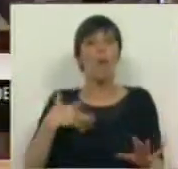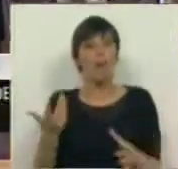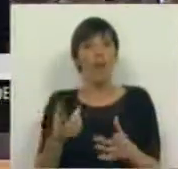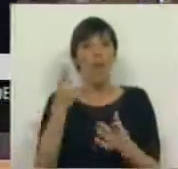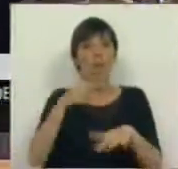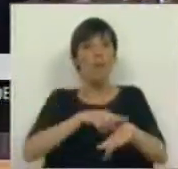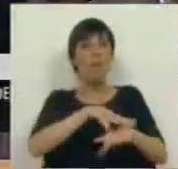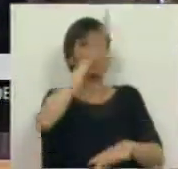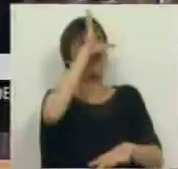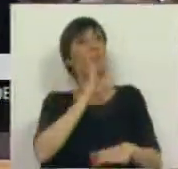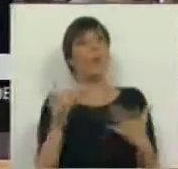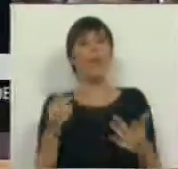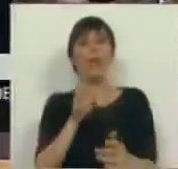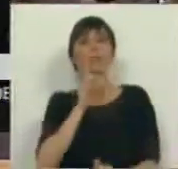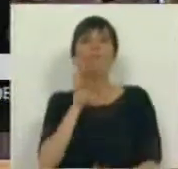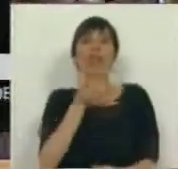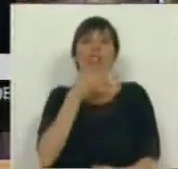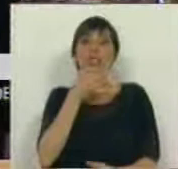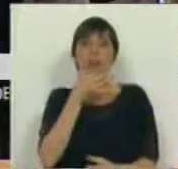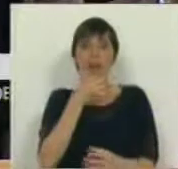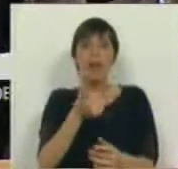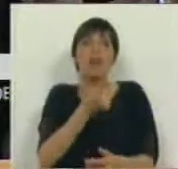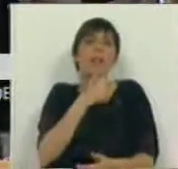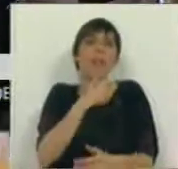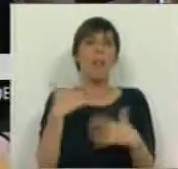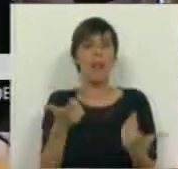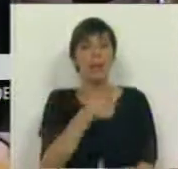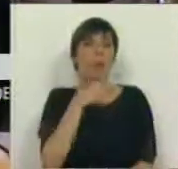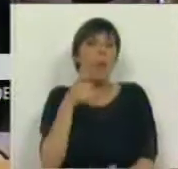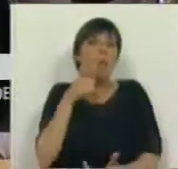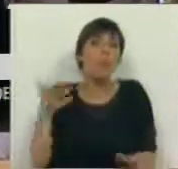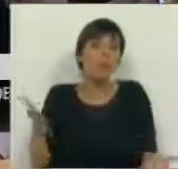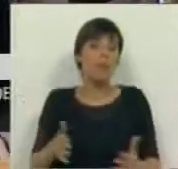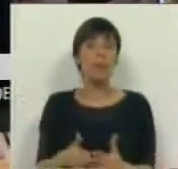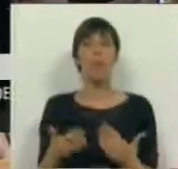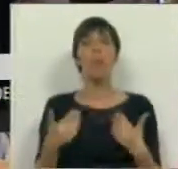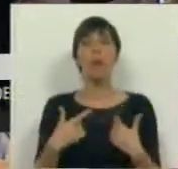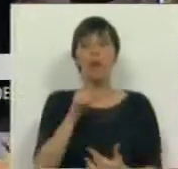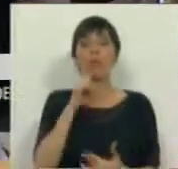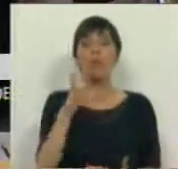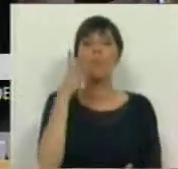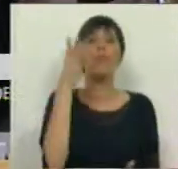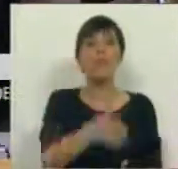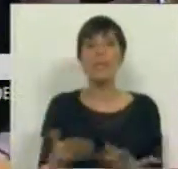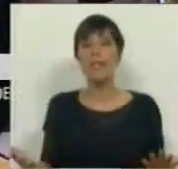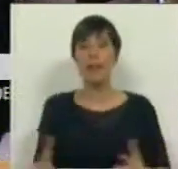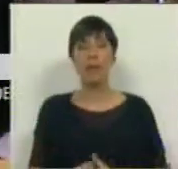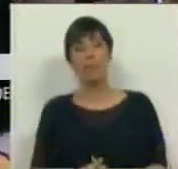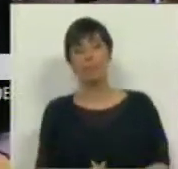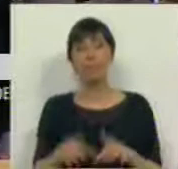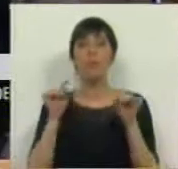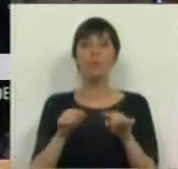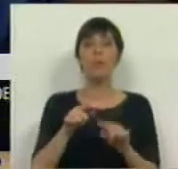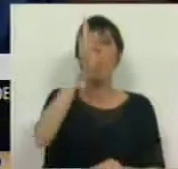vez que um membro do Governo abre a boca, estabelece um compromisso. O que nós podemos dizer é que